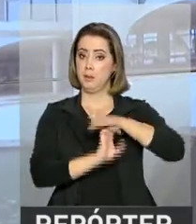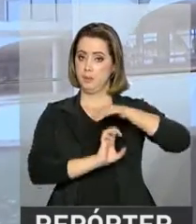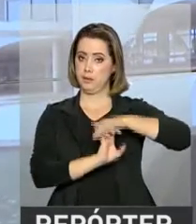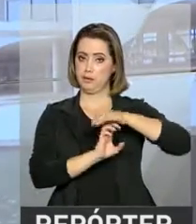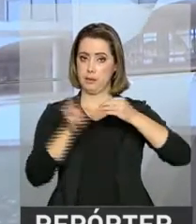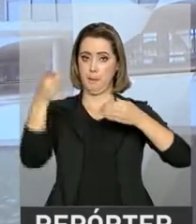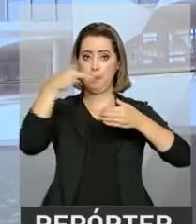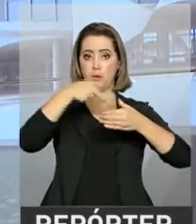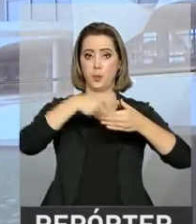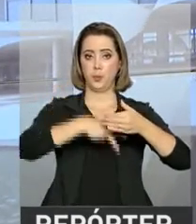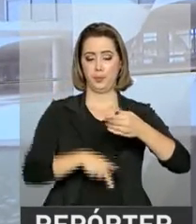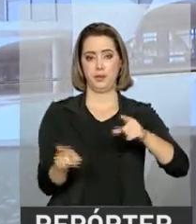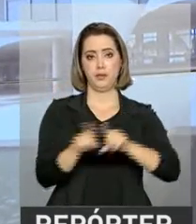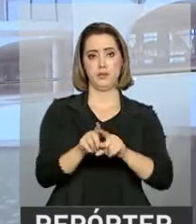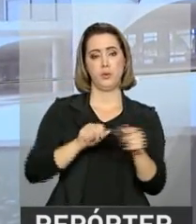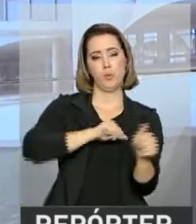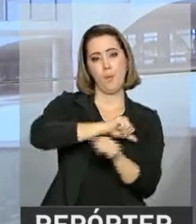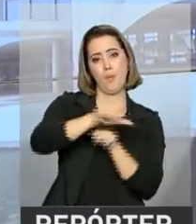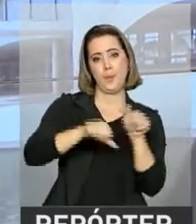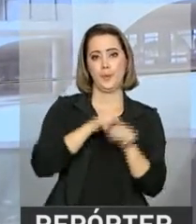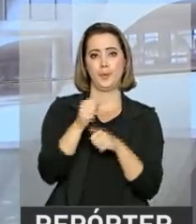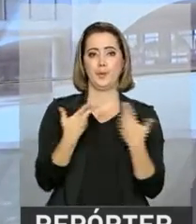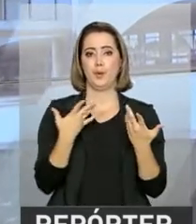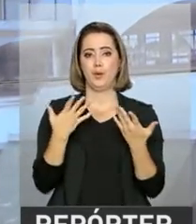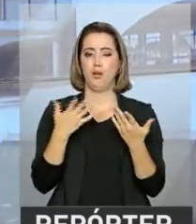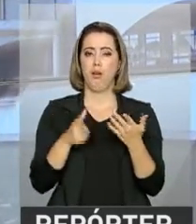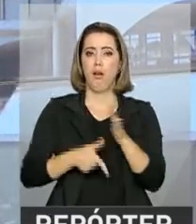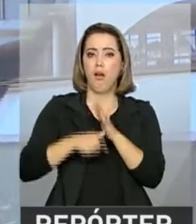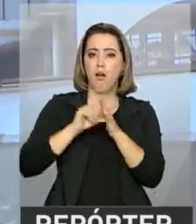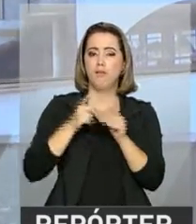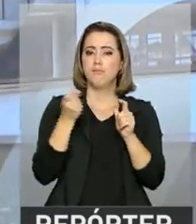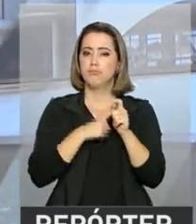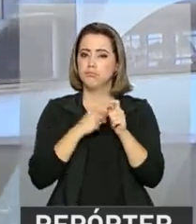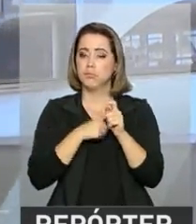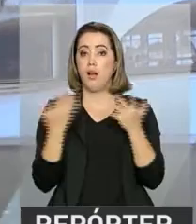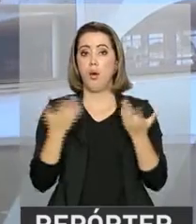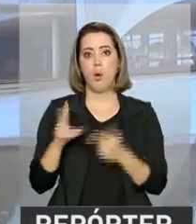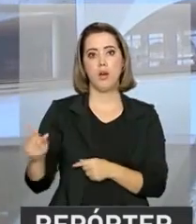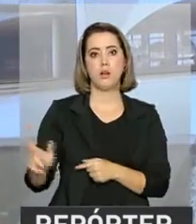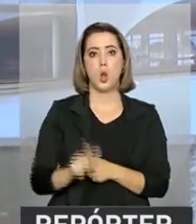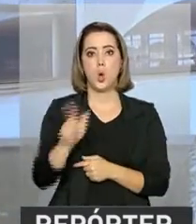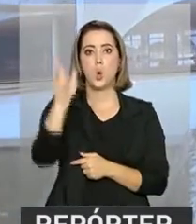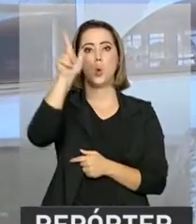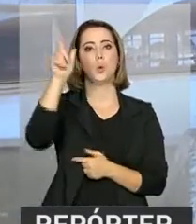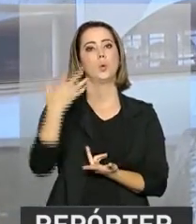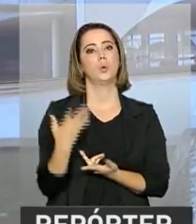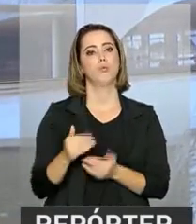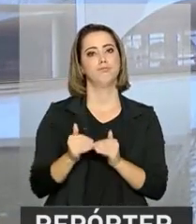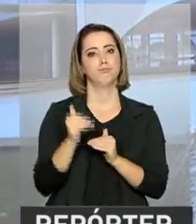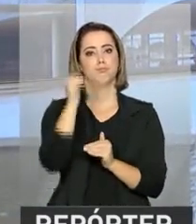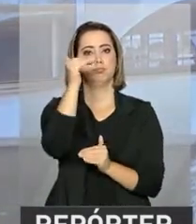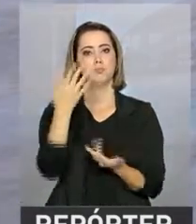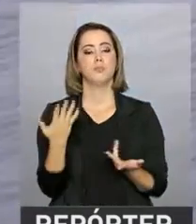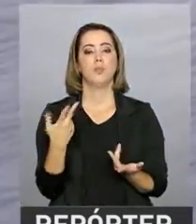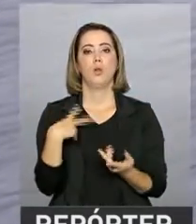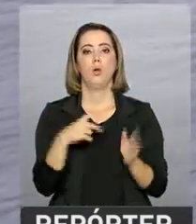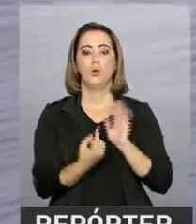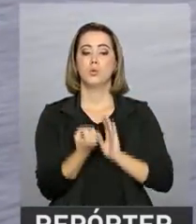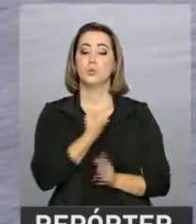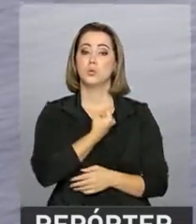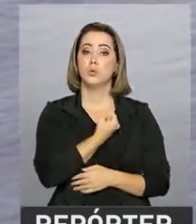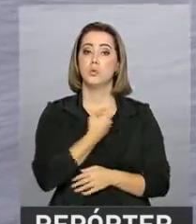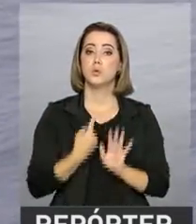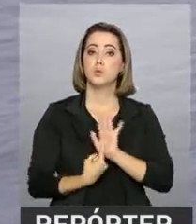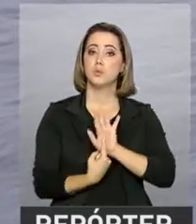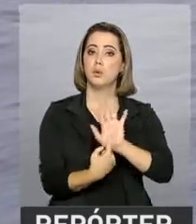conseguiu reverter o período de queda, fechando o ano de 2016, com um lucro acima do esperado. Os dados apontam que